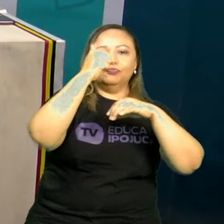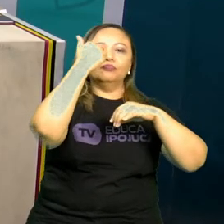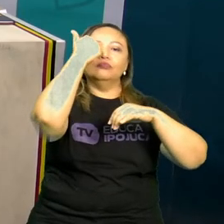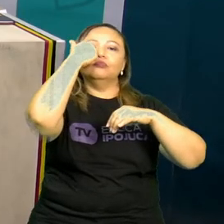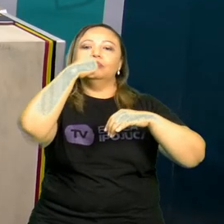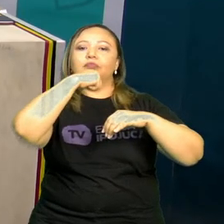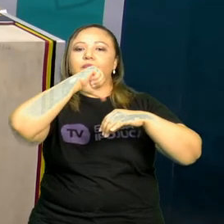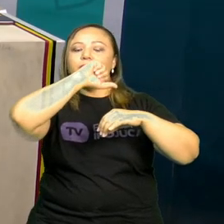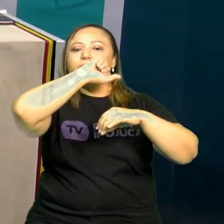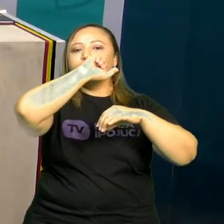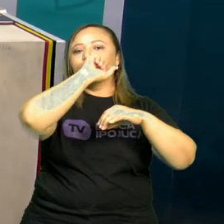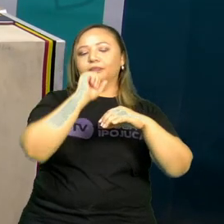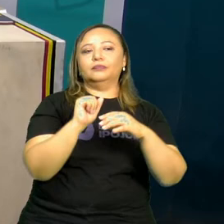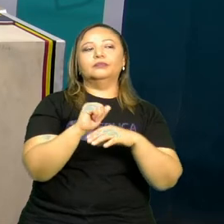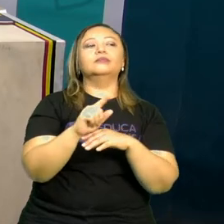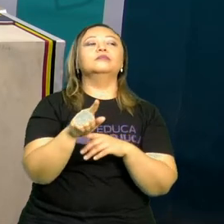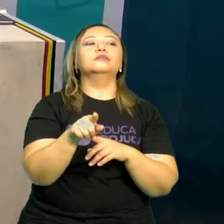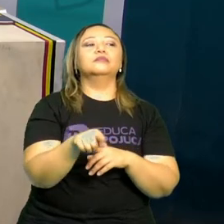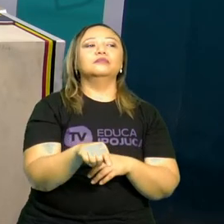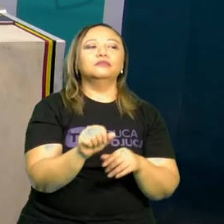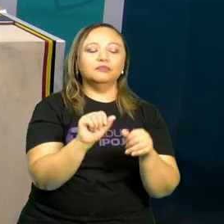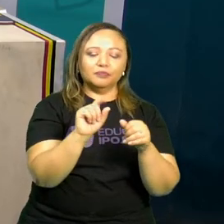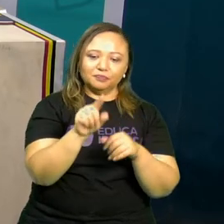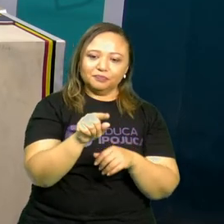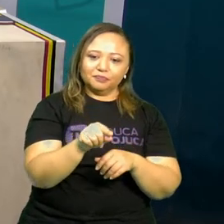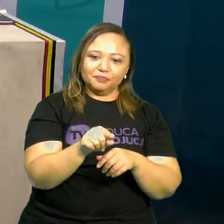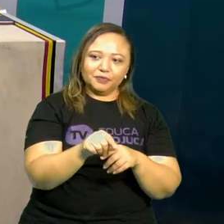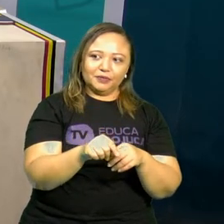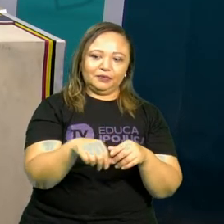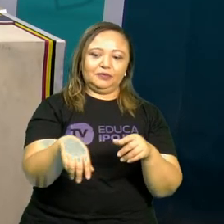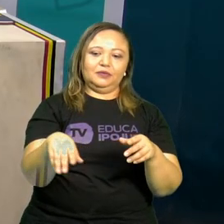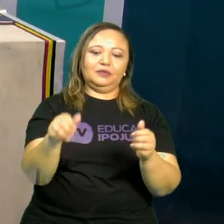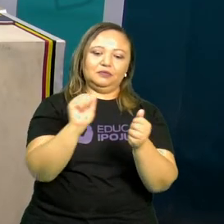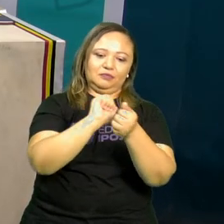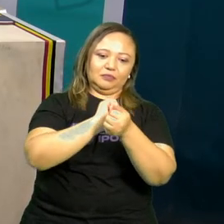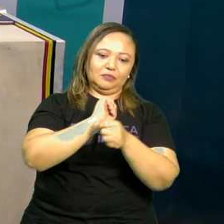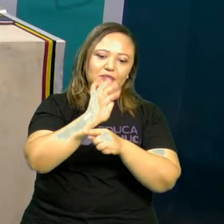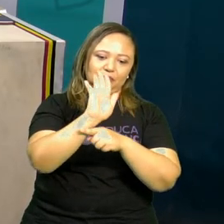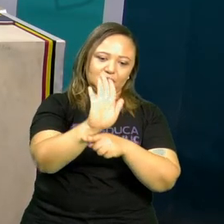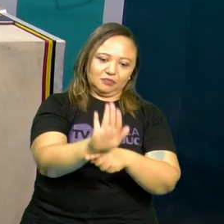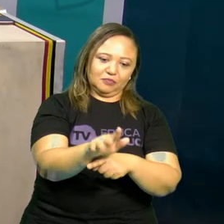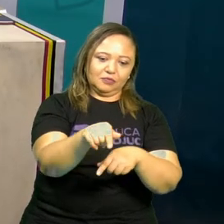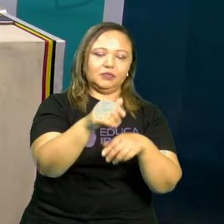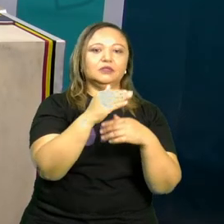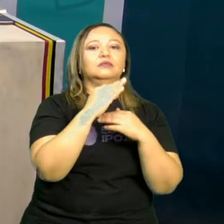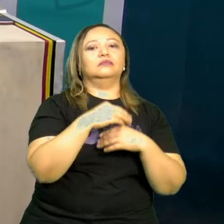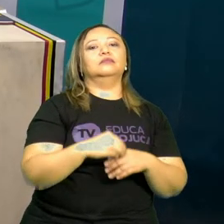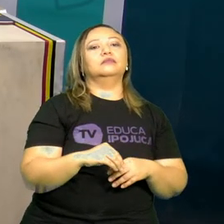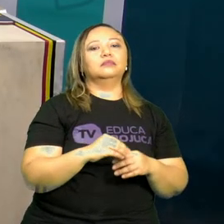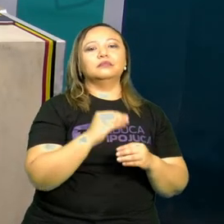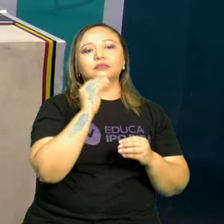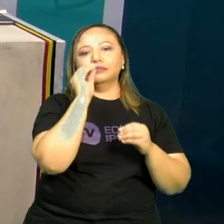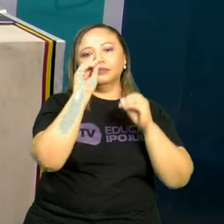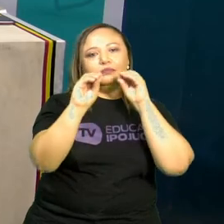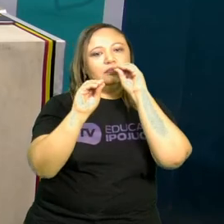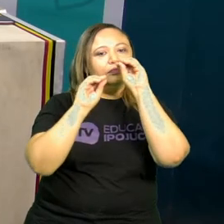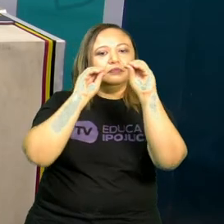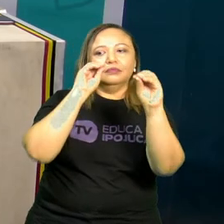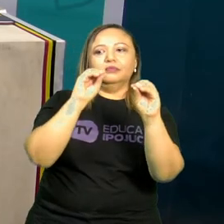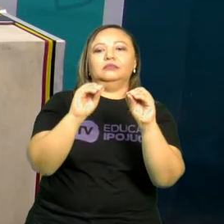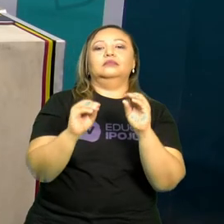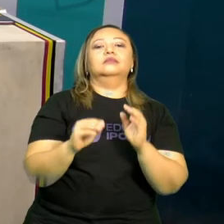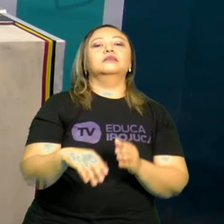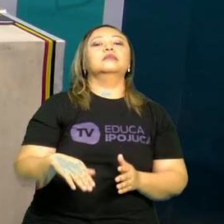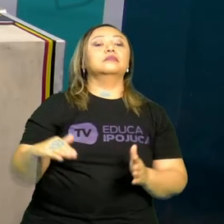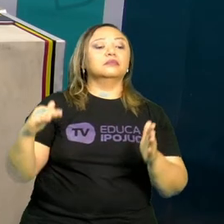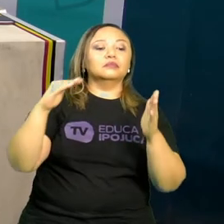Participar. E façam, certo? E aí? Certo? Beijos. E até a nossa próxima